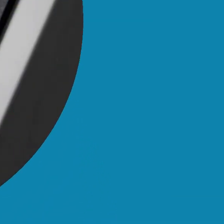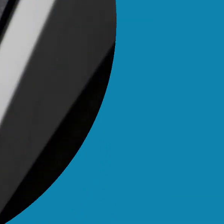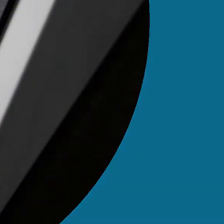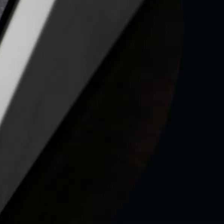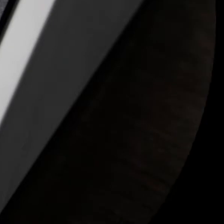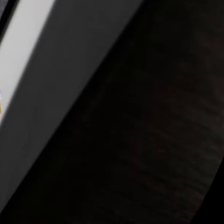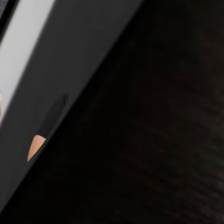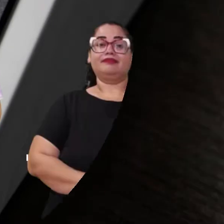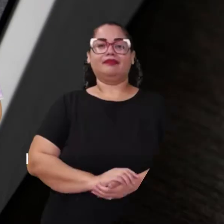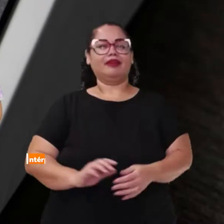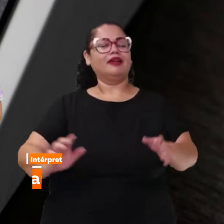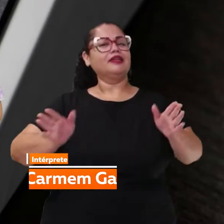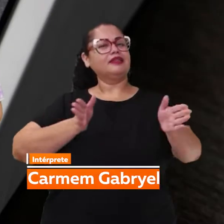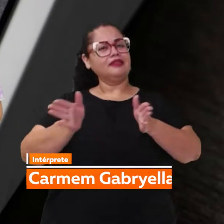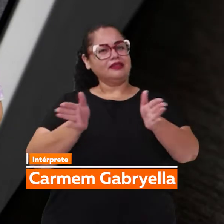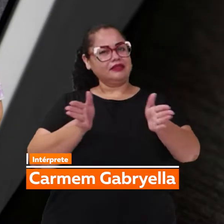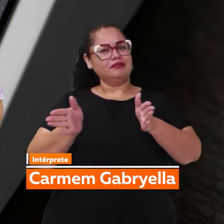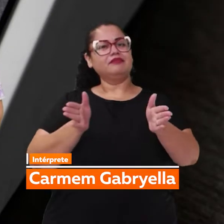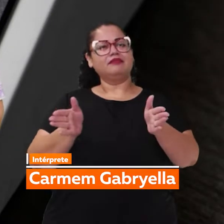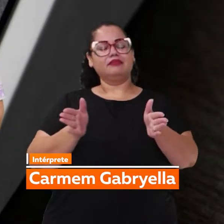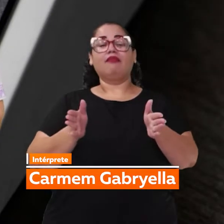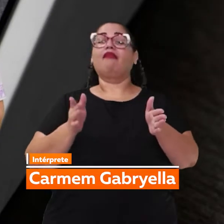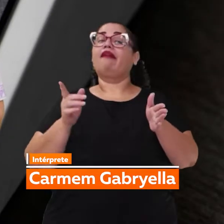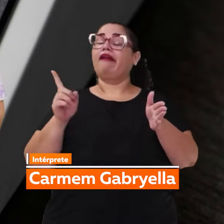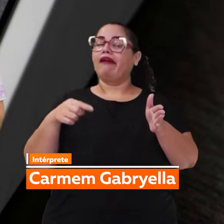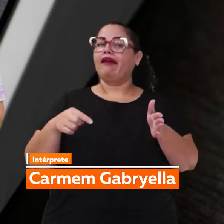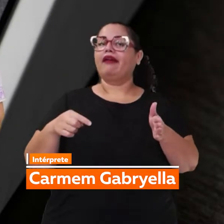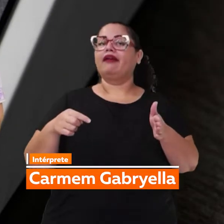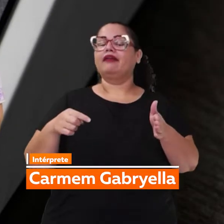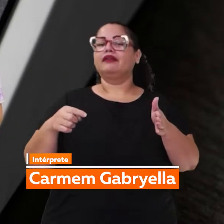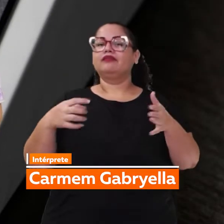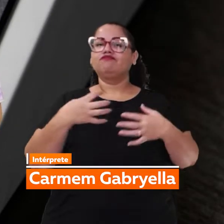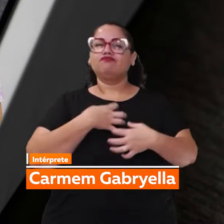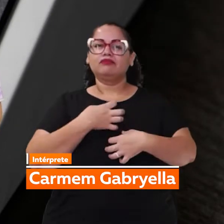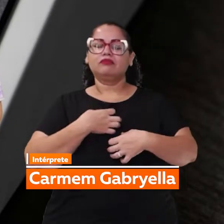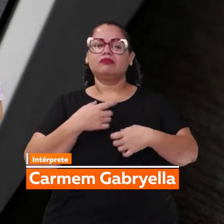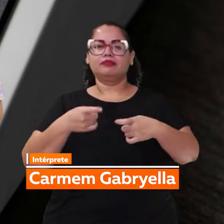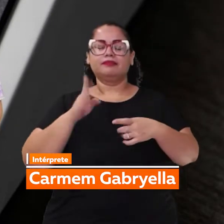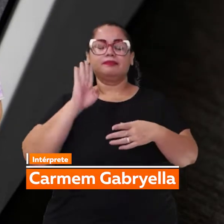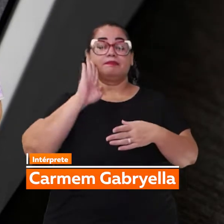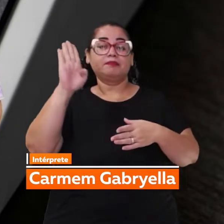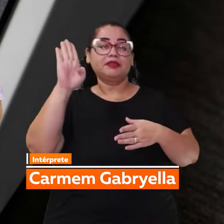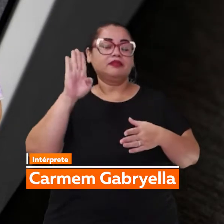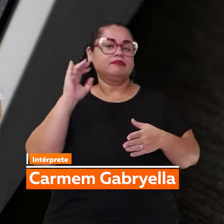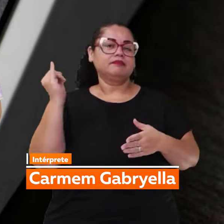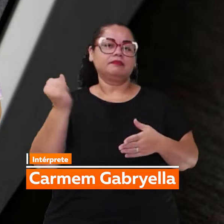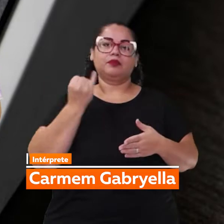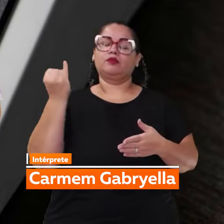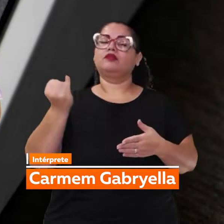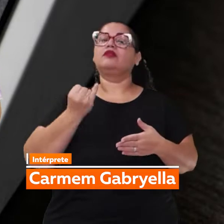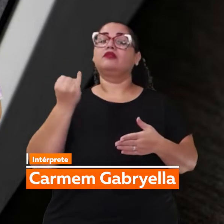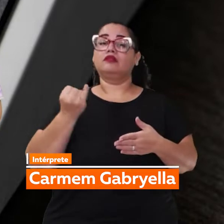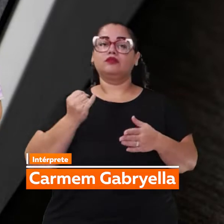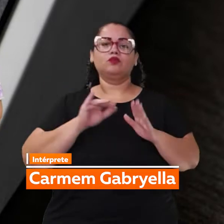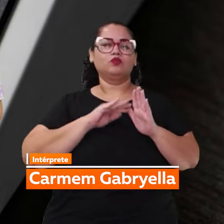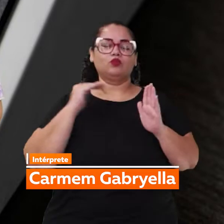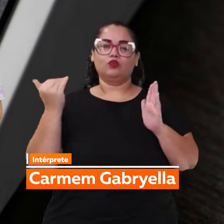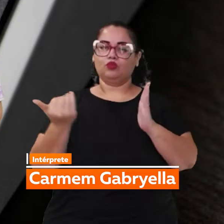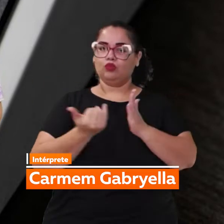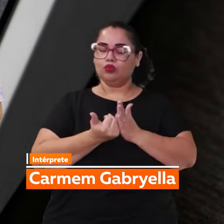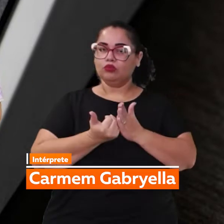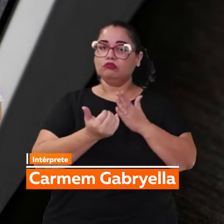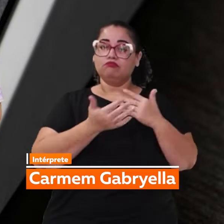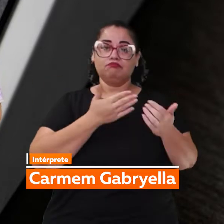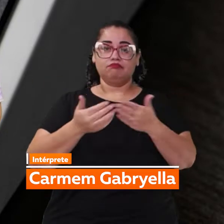A acessibilidade é a condição fundamental e imprescindível a todo e